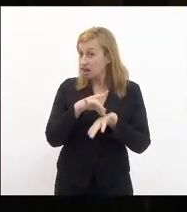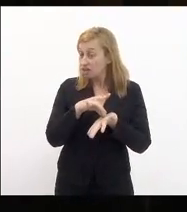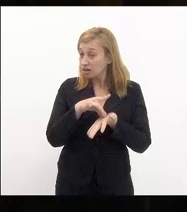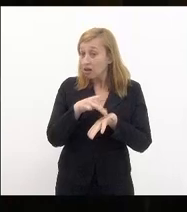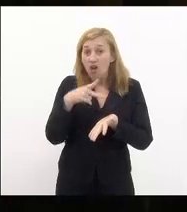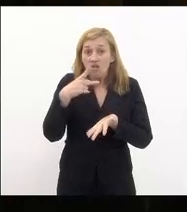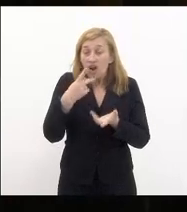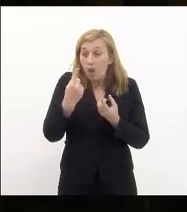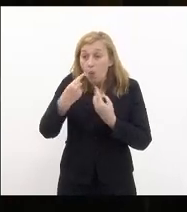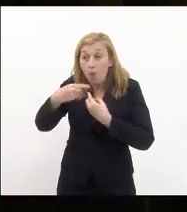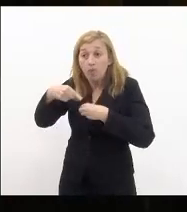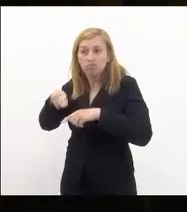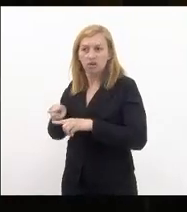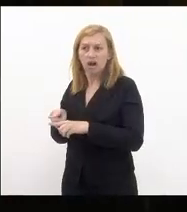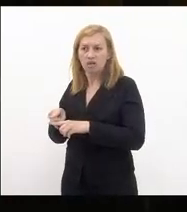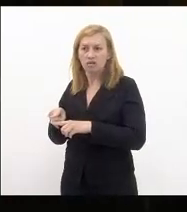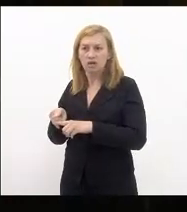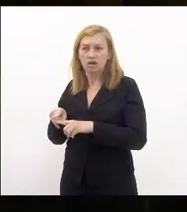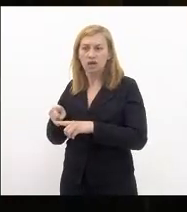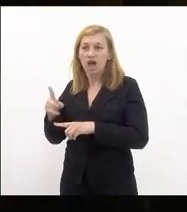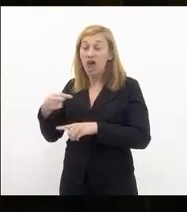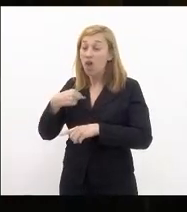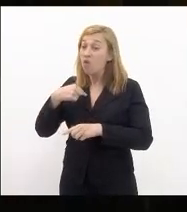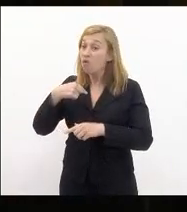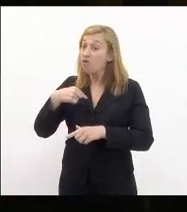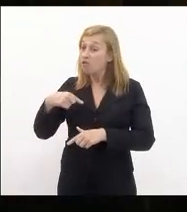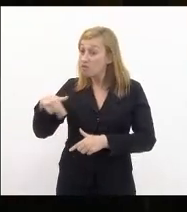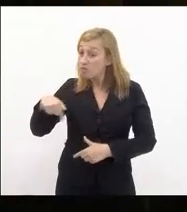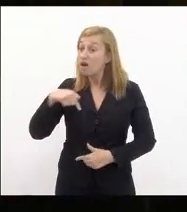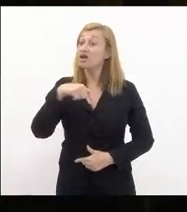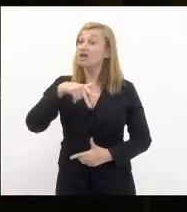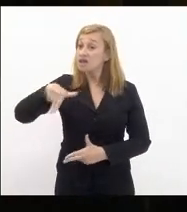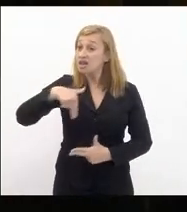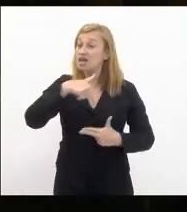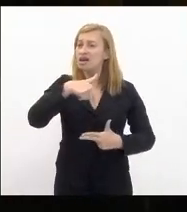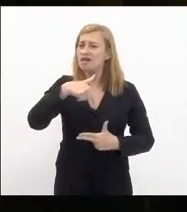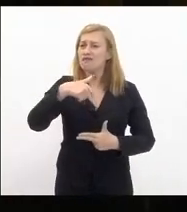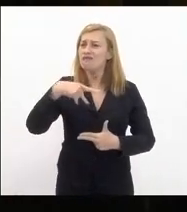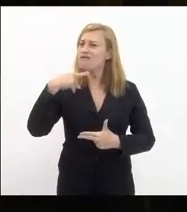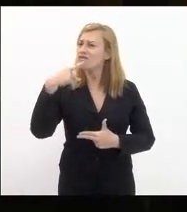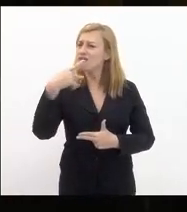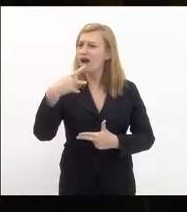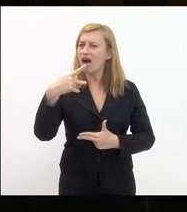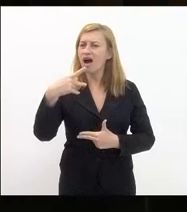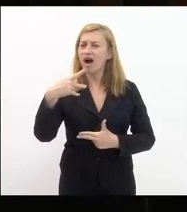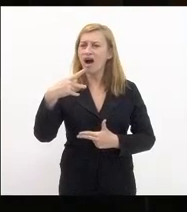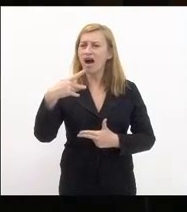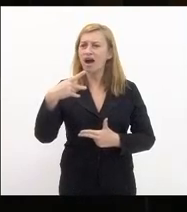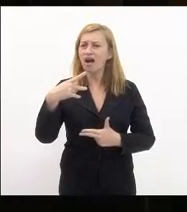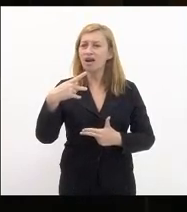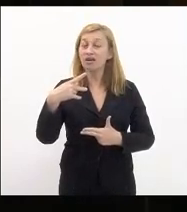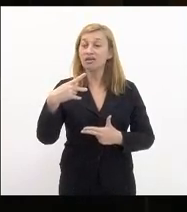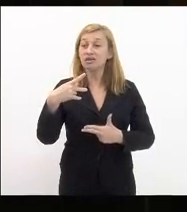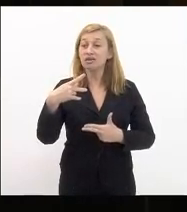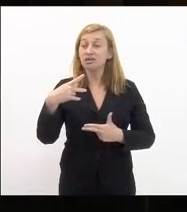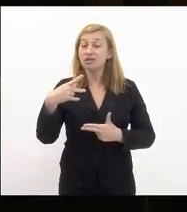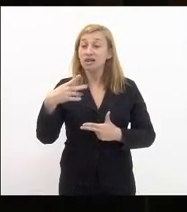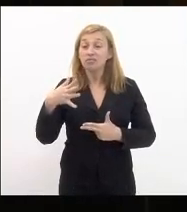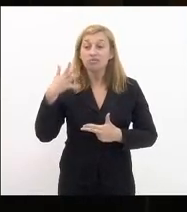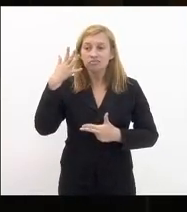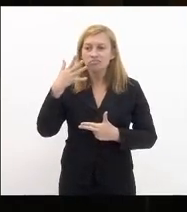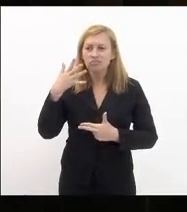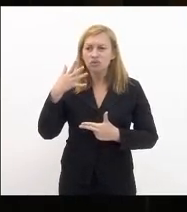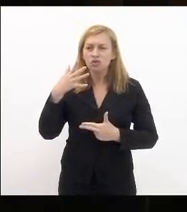justamente o contrário eu venho enaltecer o discurso do presidente Jair Bolsonaro na ONU